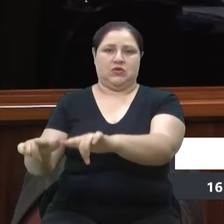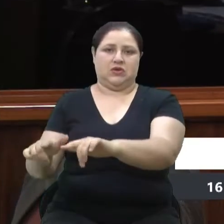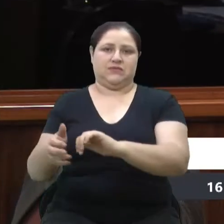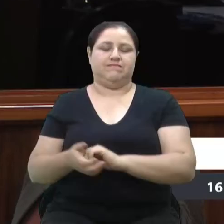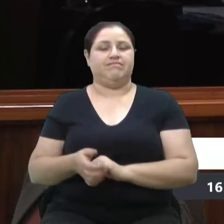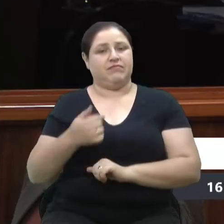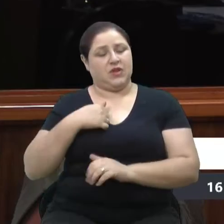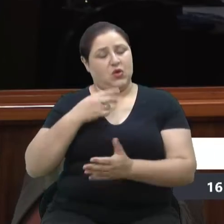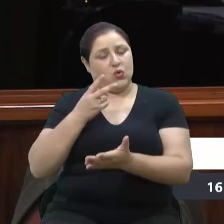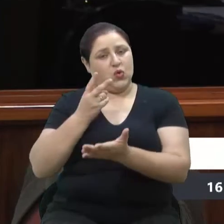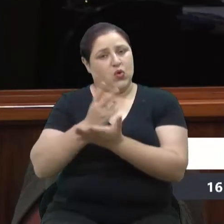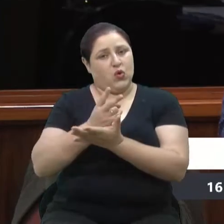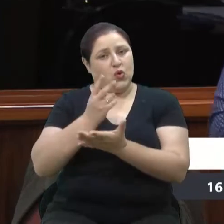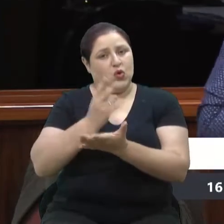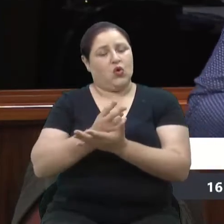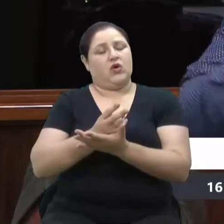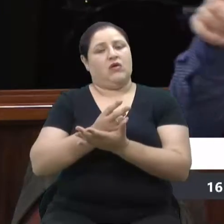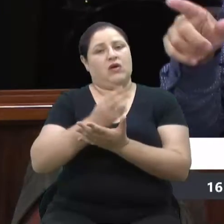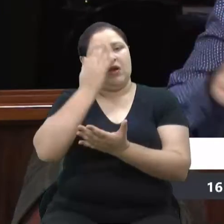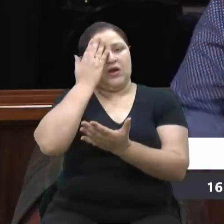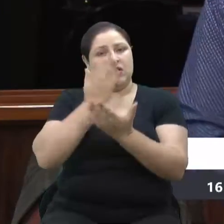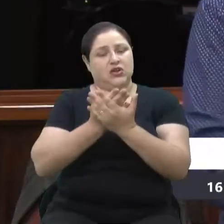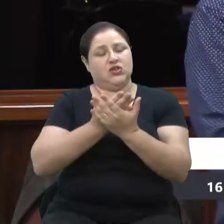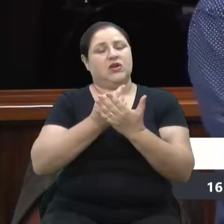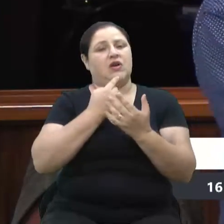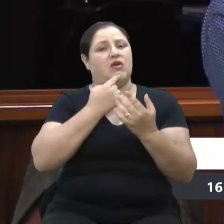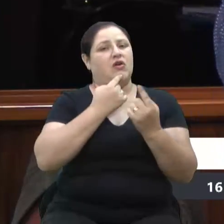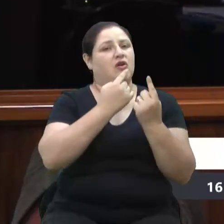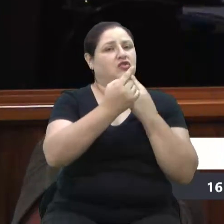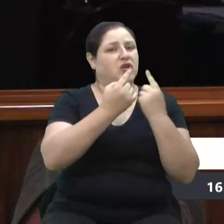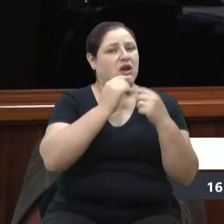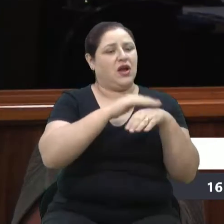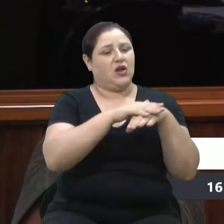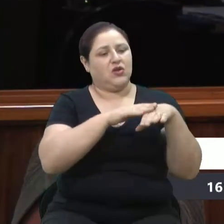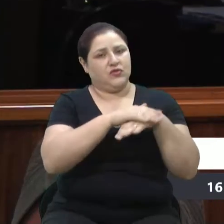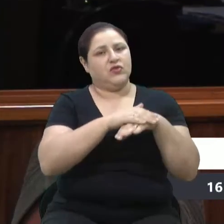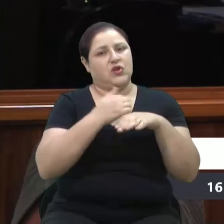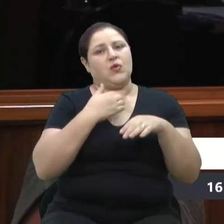diálogo, e é isso que nós estamos falando. Votarei favorável ao pedido de informações. Era isso.